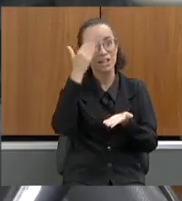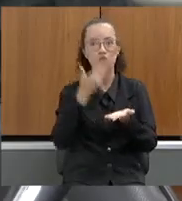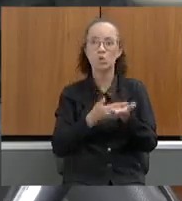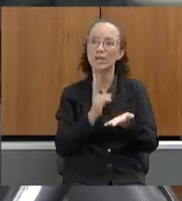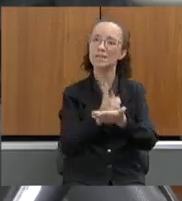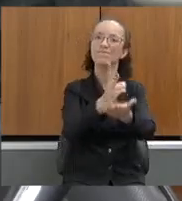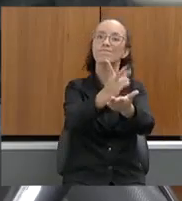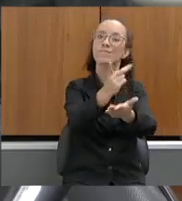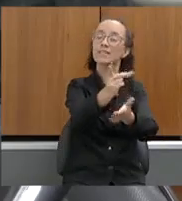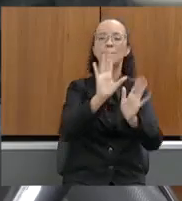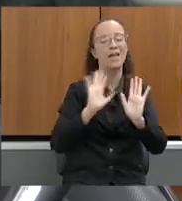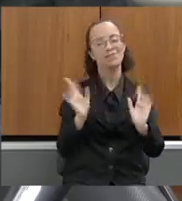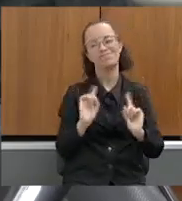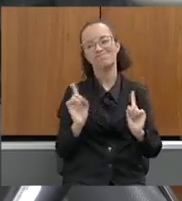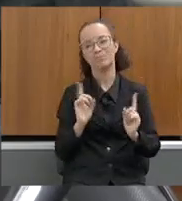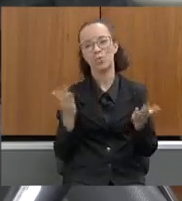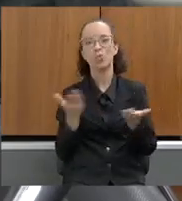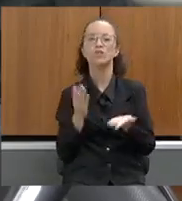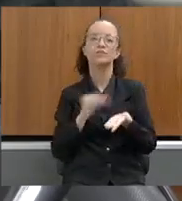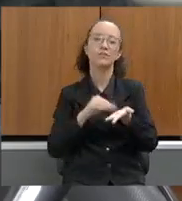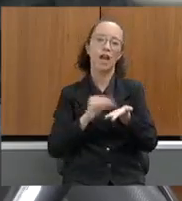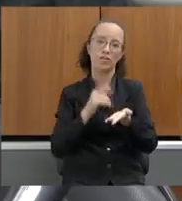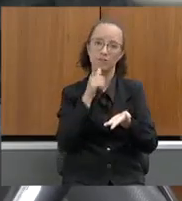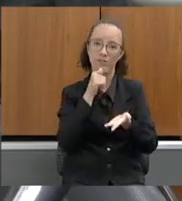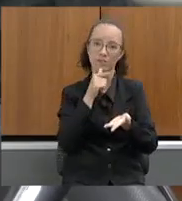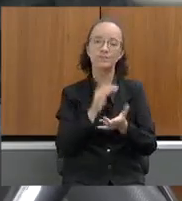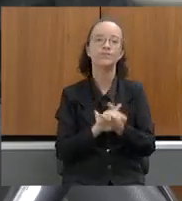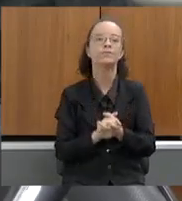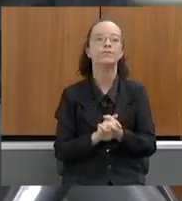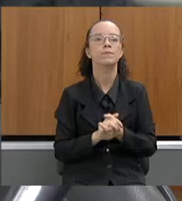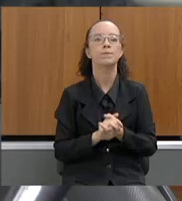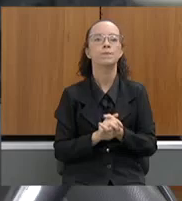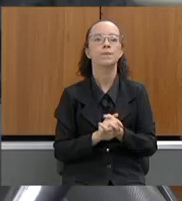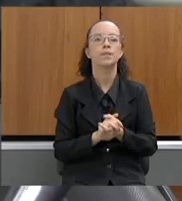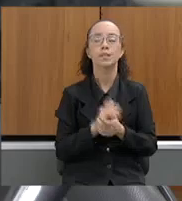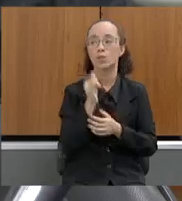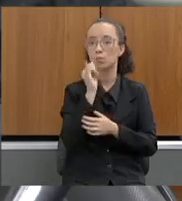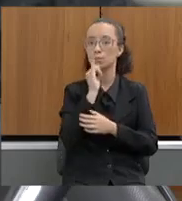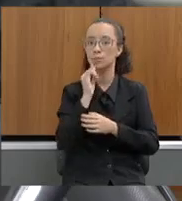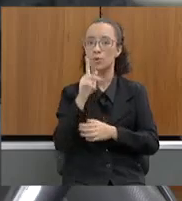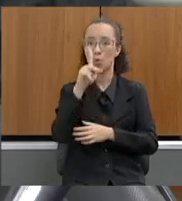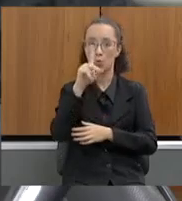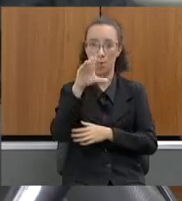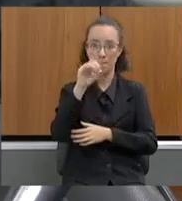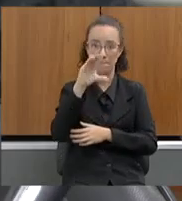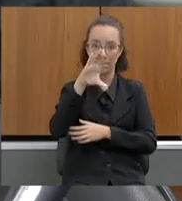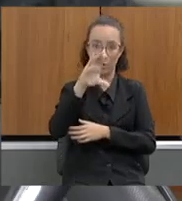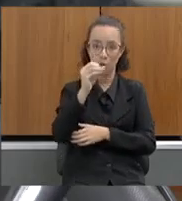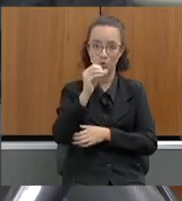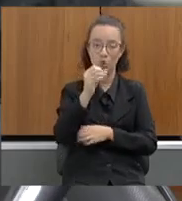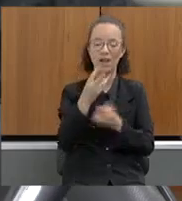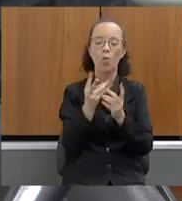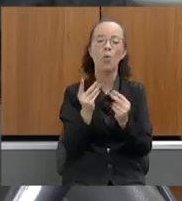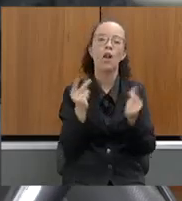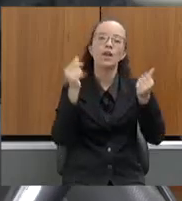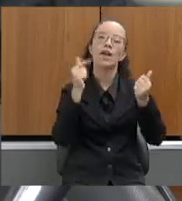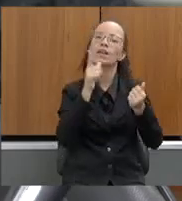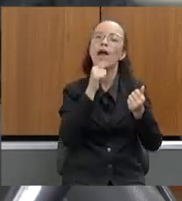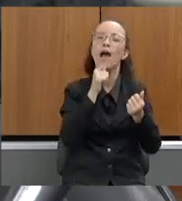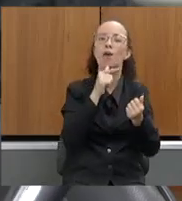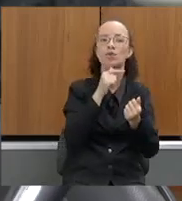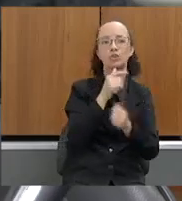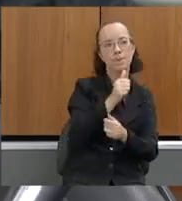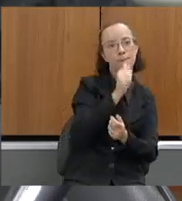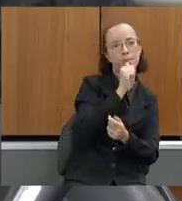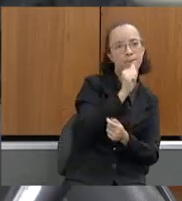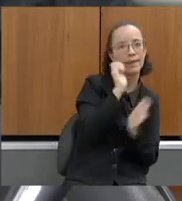esse sério problema da água de que, quando o poço é perfurado, a qualidade da água não ser potável e